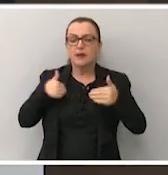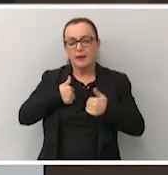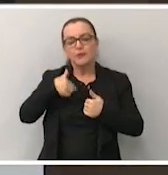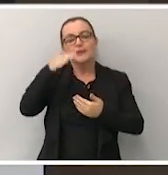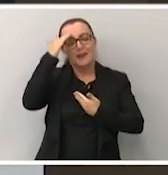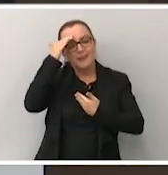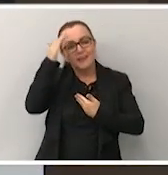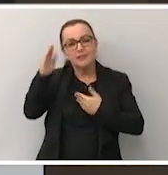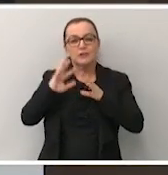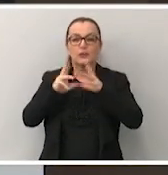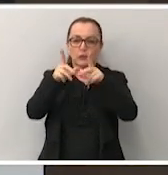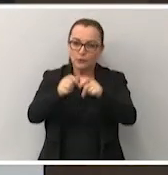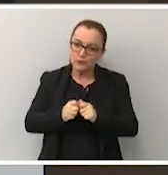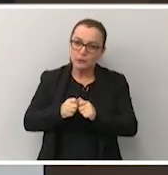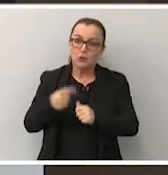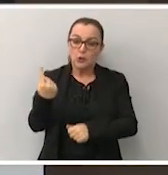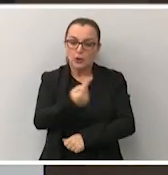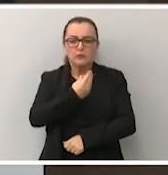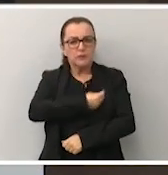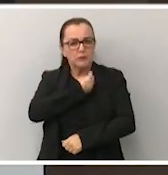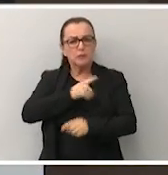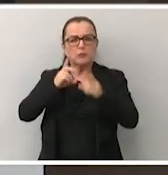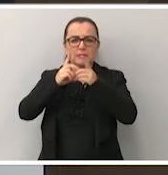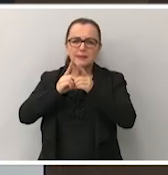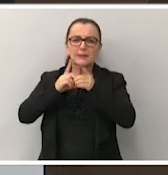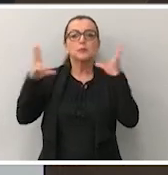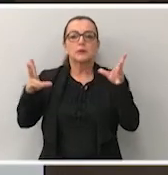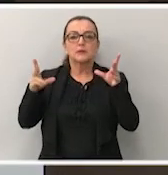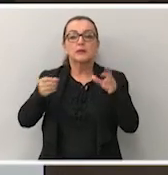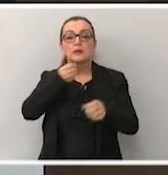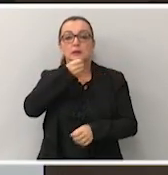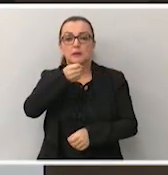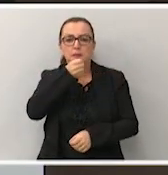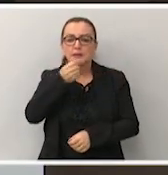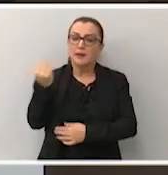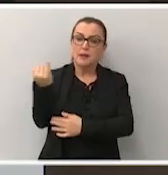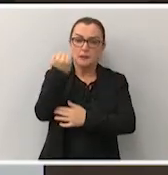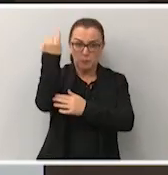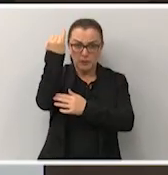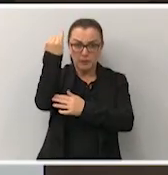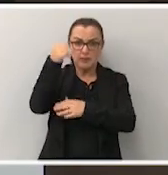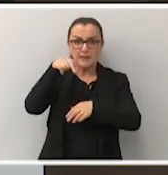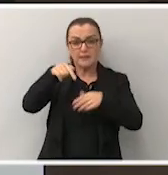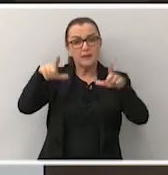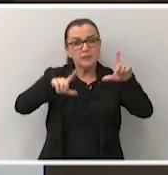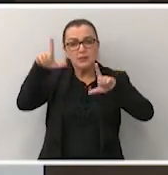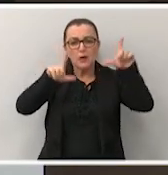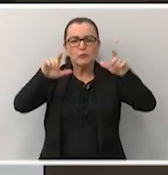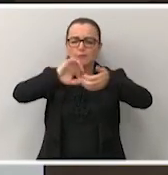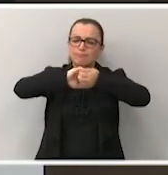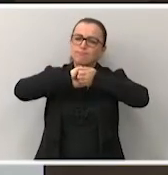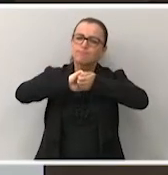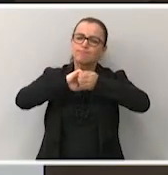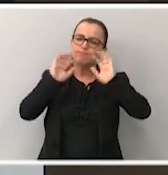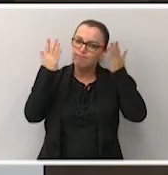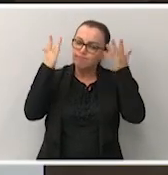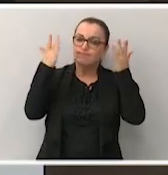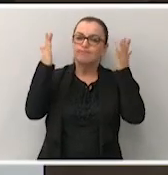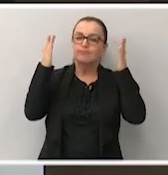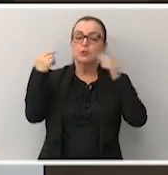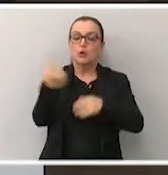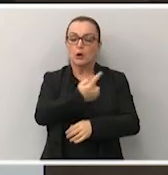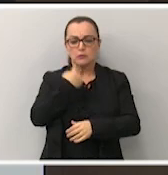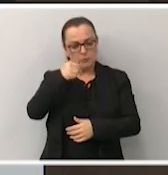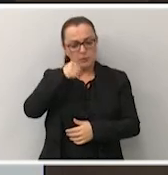agradeço. Olha, nós vivemos em democracia, a imprensa é fundamental. O trabalho da NTV está de parabéns, a gente está à